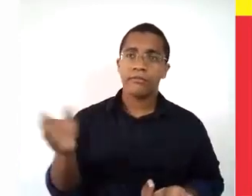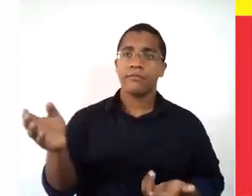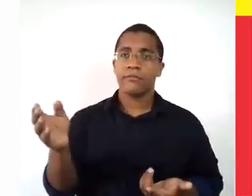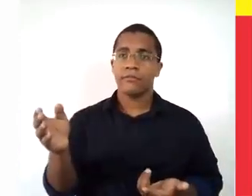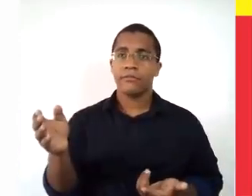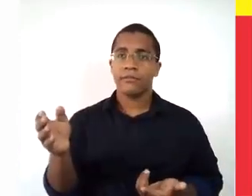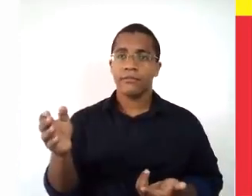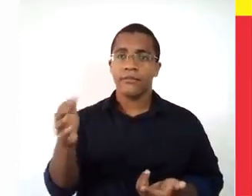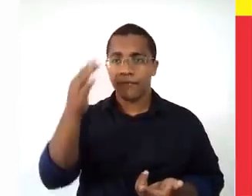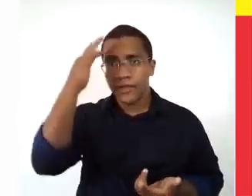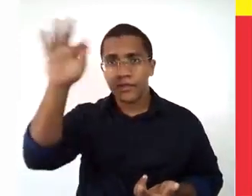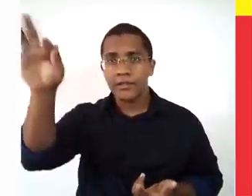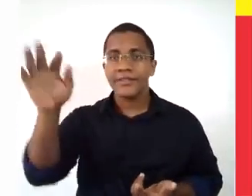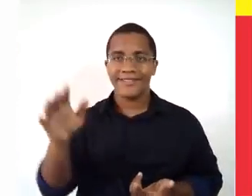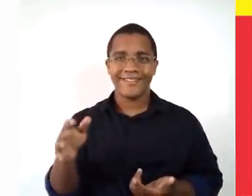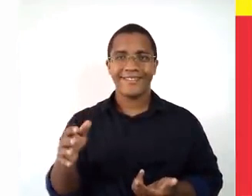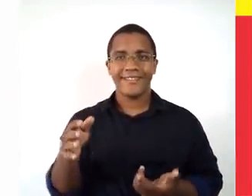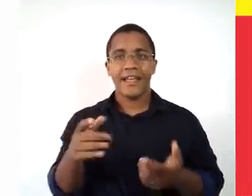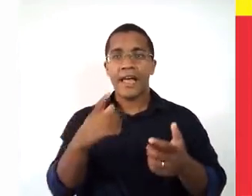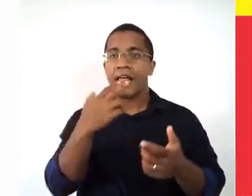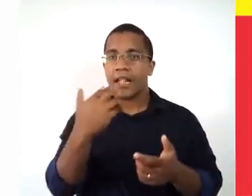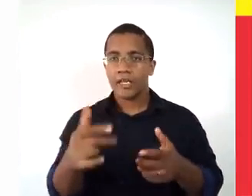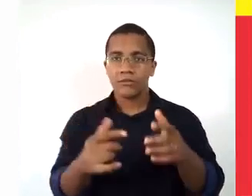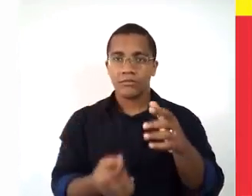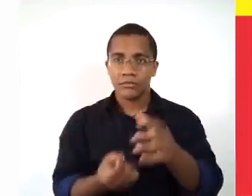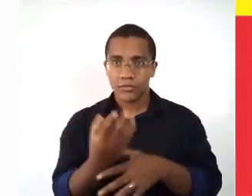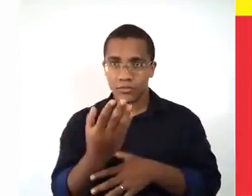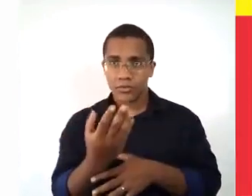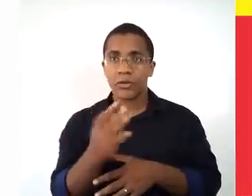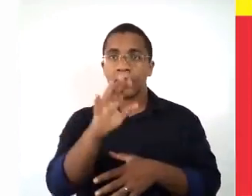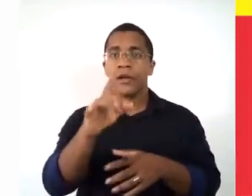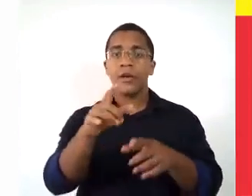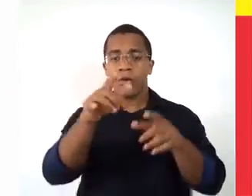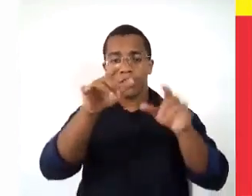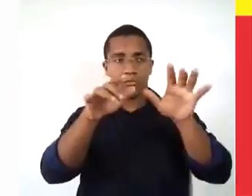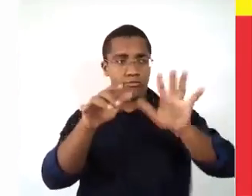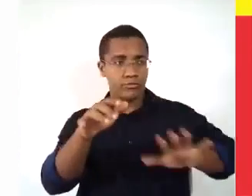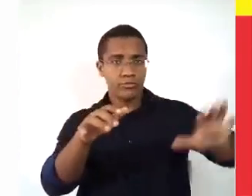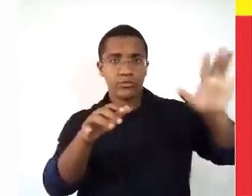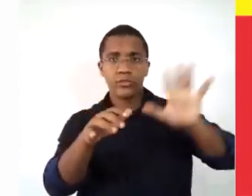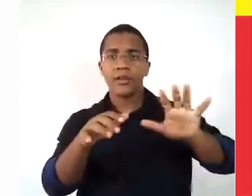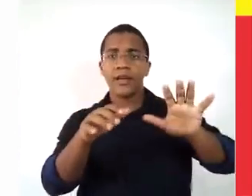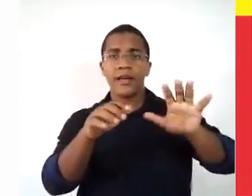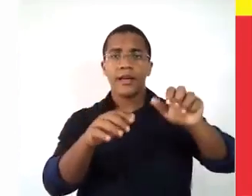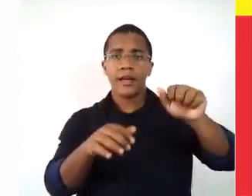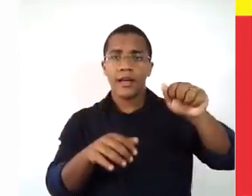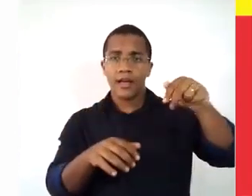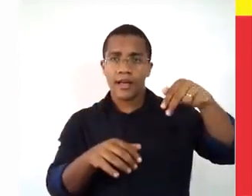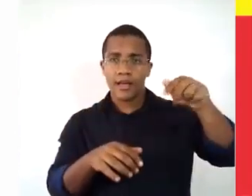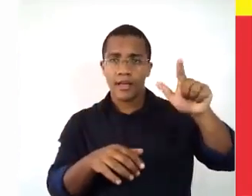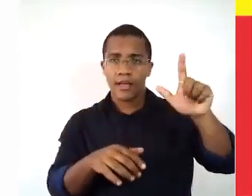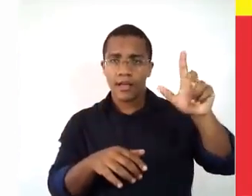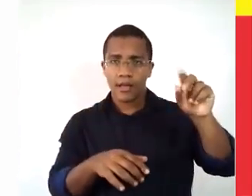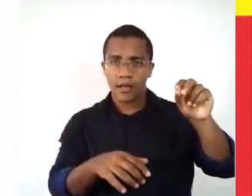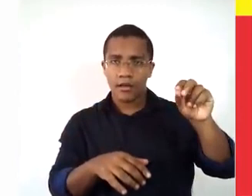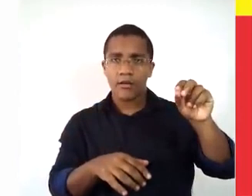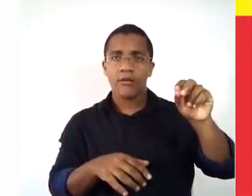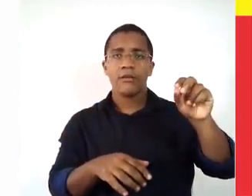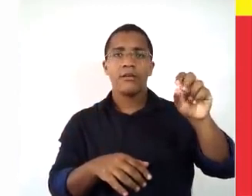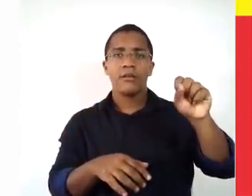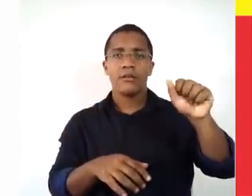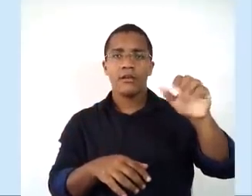ter também um território chamado de anglo-saxão. Mas, no território latino-americano, a gente vai ver que